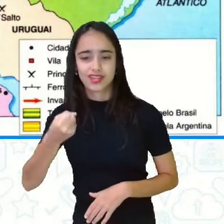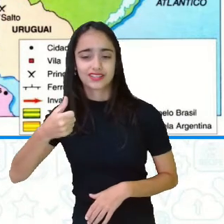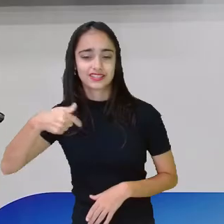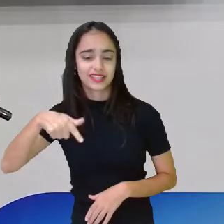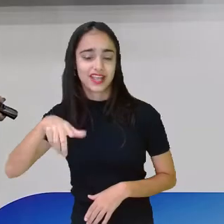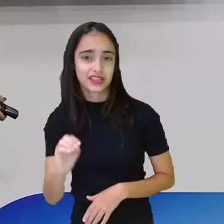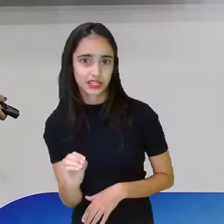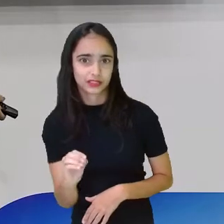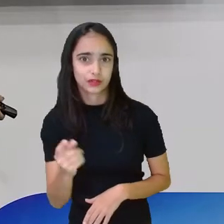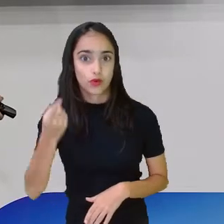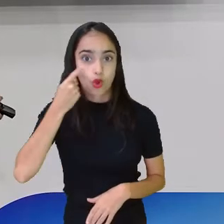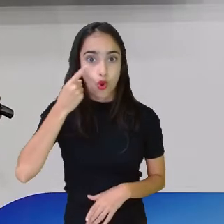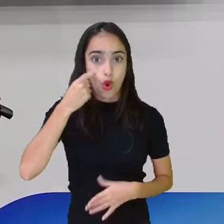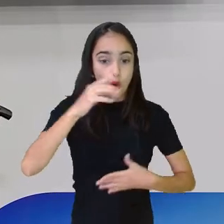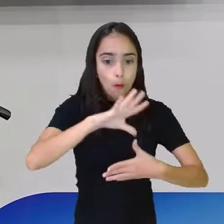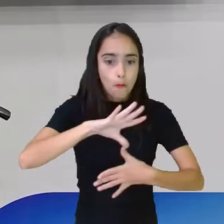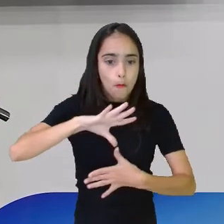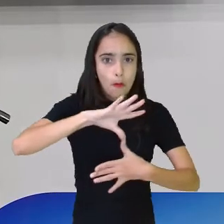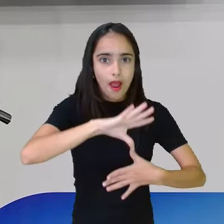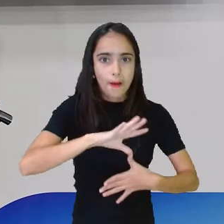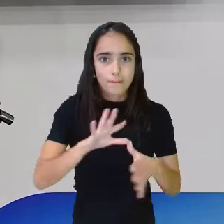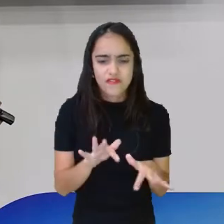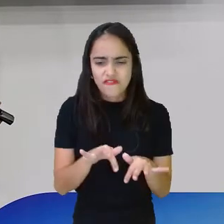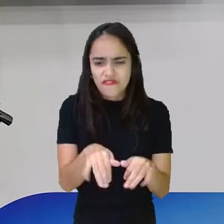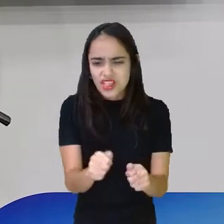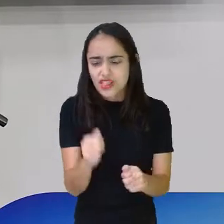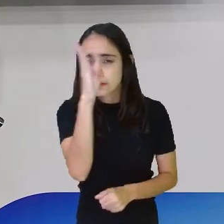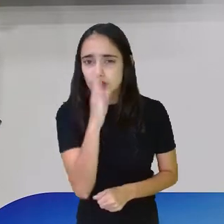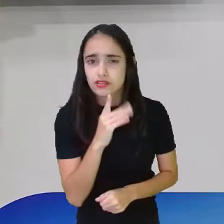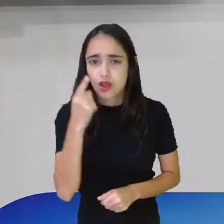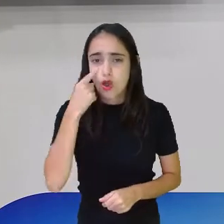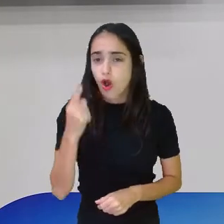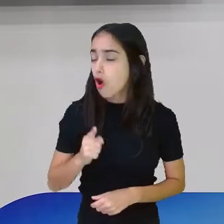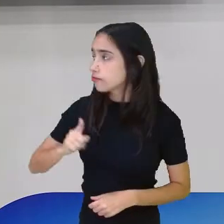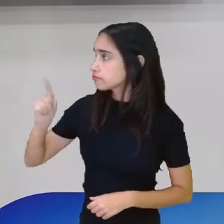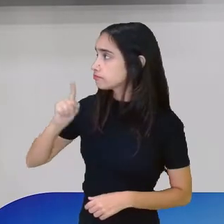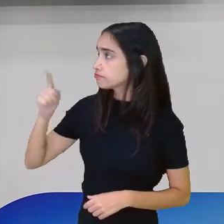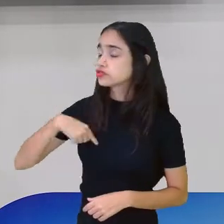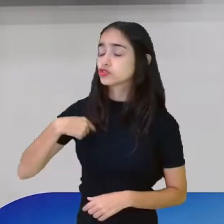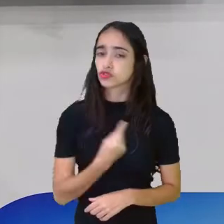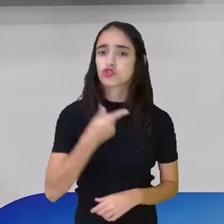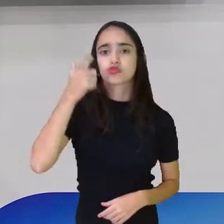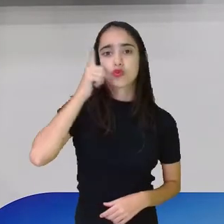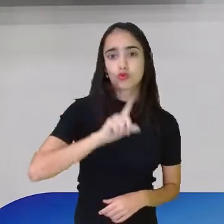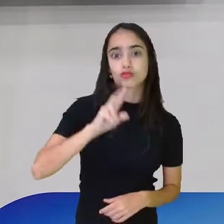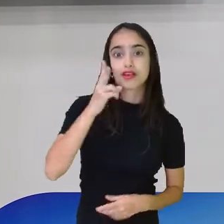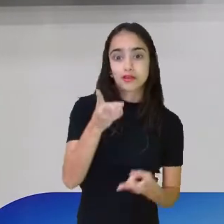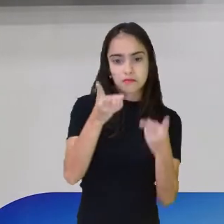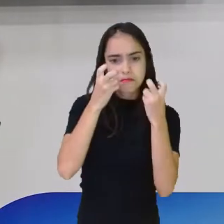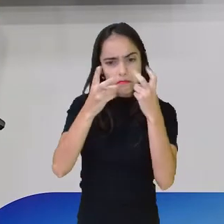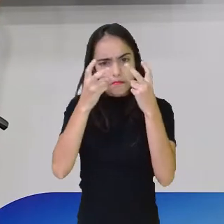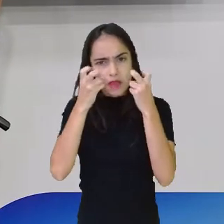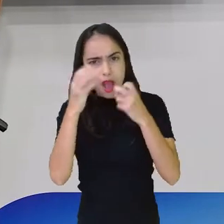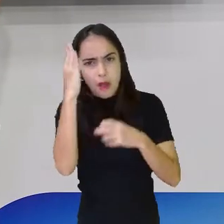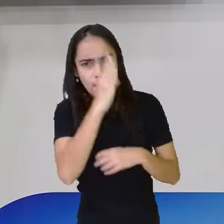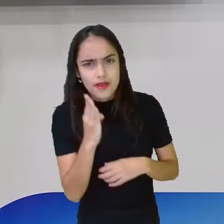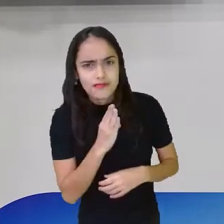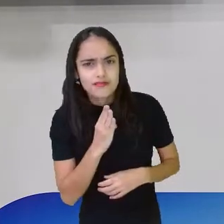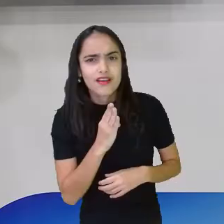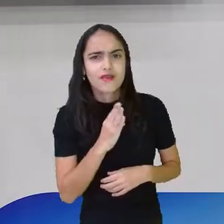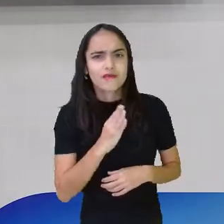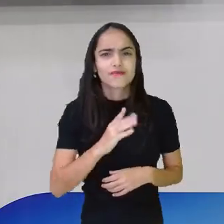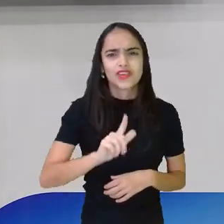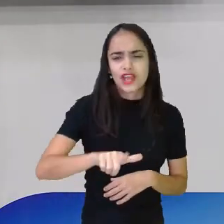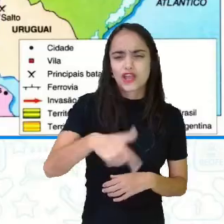lá no final do Brasil, aqui a gente estava no Brasil, a gente estava na Argentina, o Uruguai e o